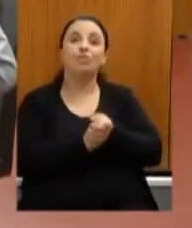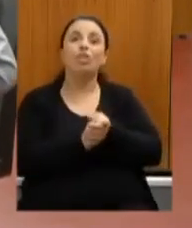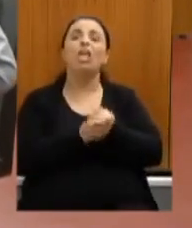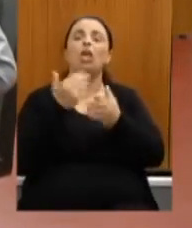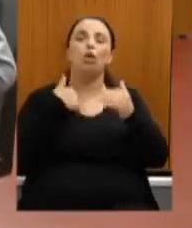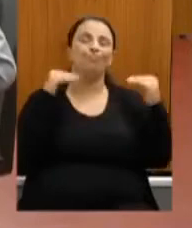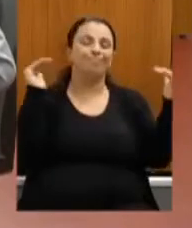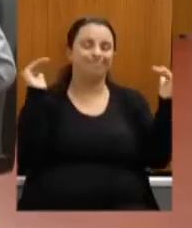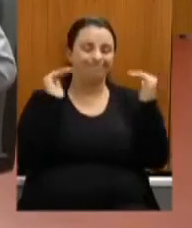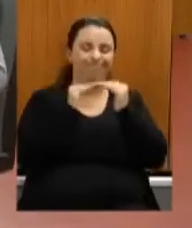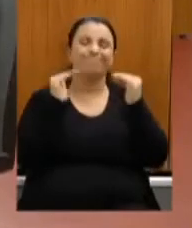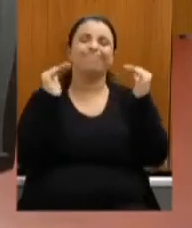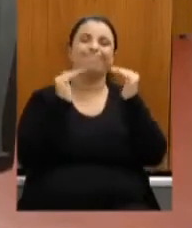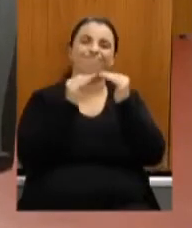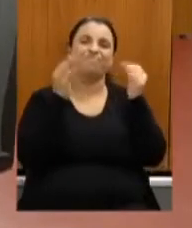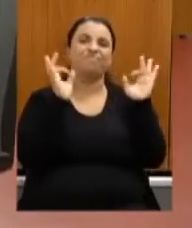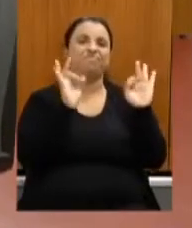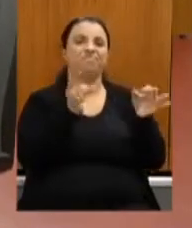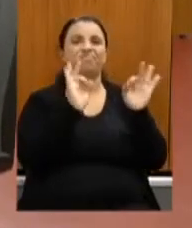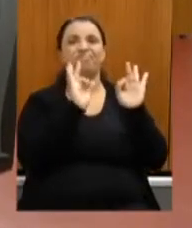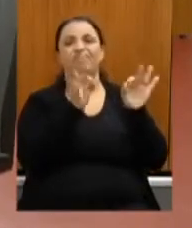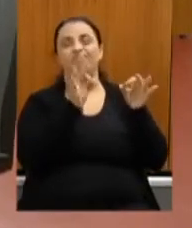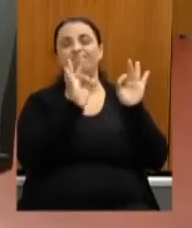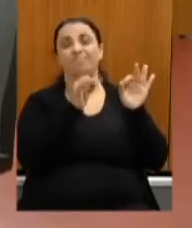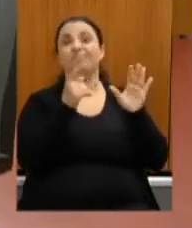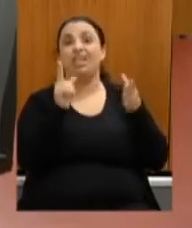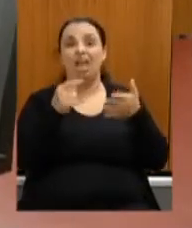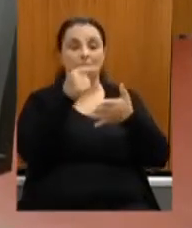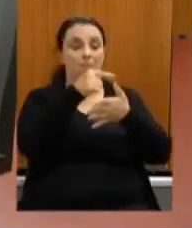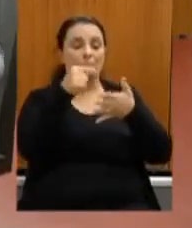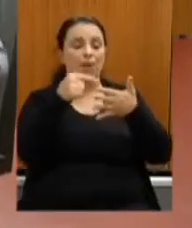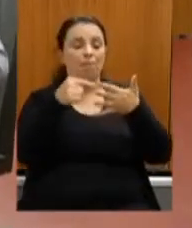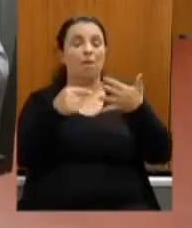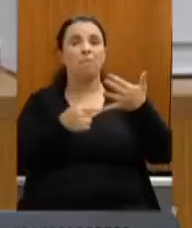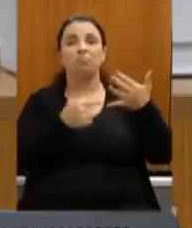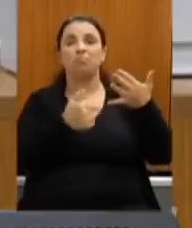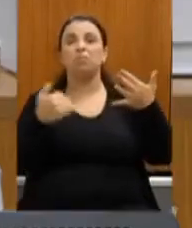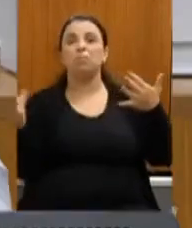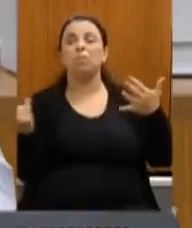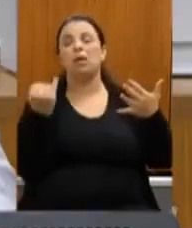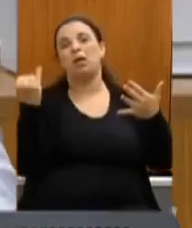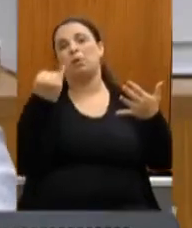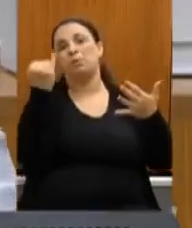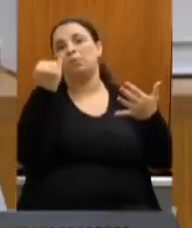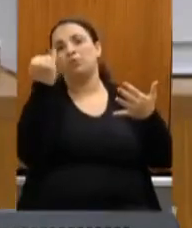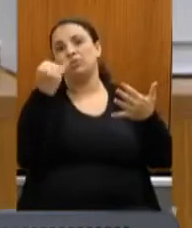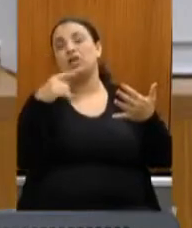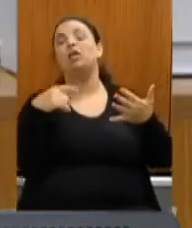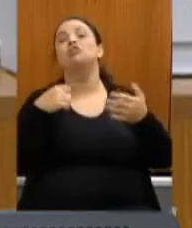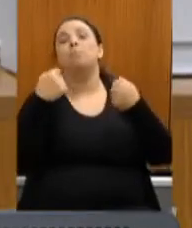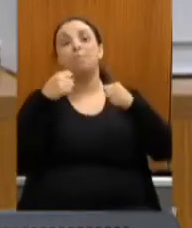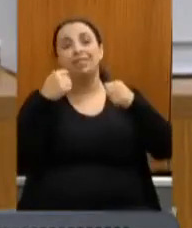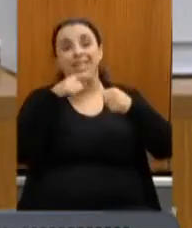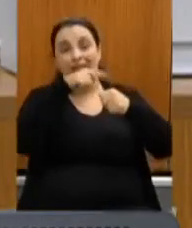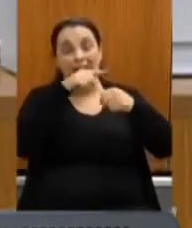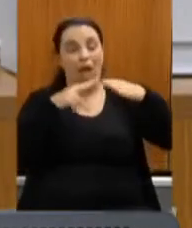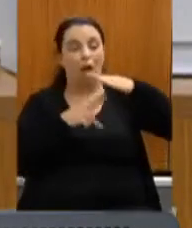disse são apontamentos realmente muito pertinentes a gente precisa de arrumar essa ponte